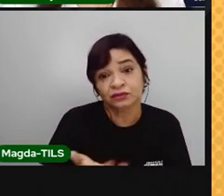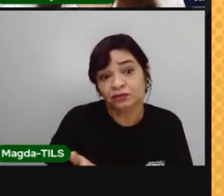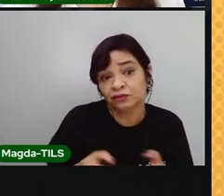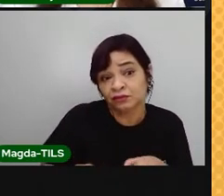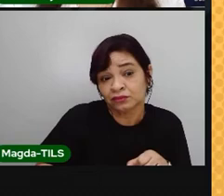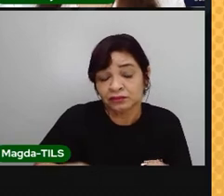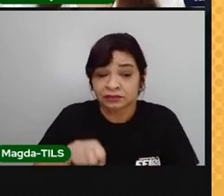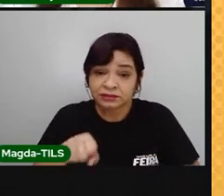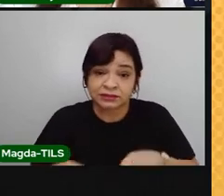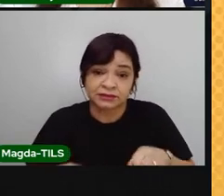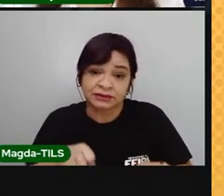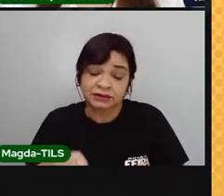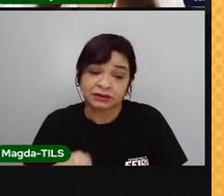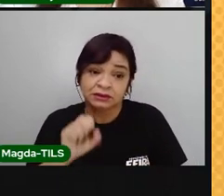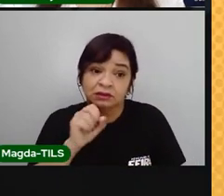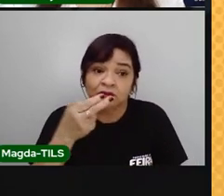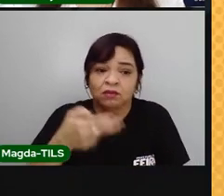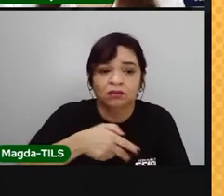de bicicleta ou a pé.